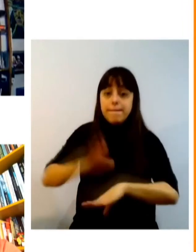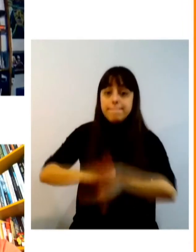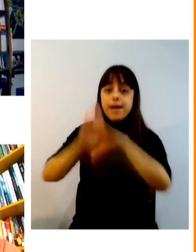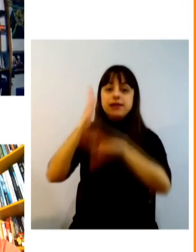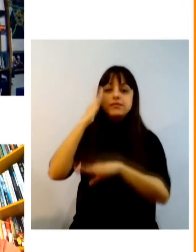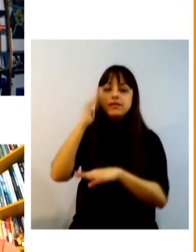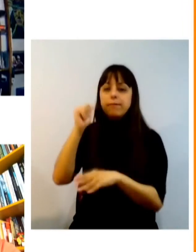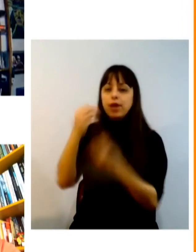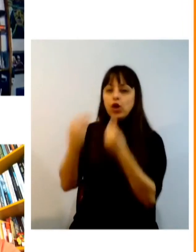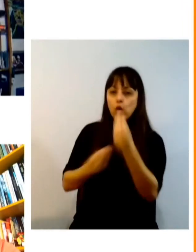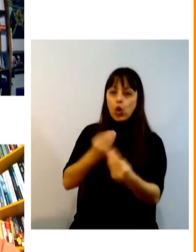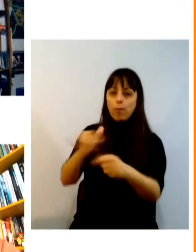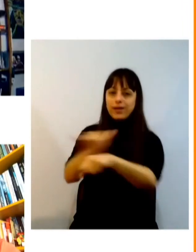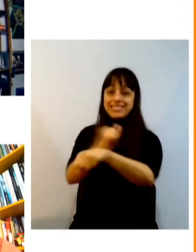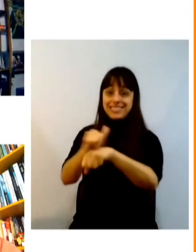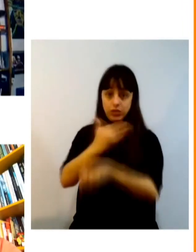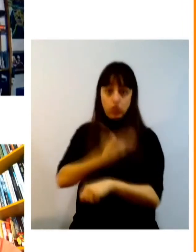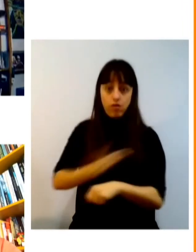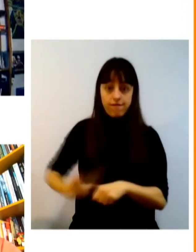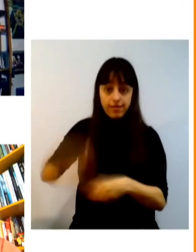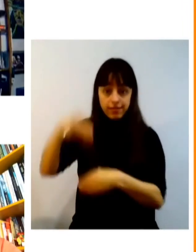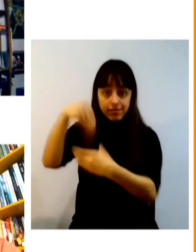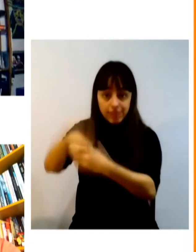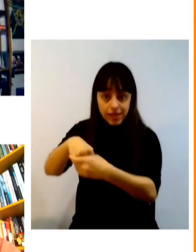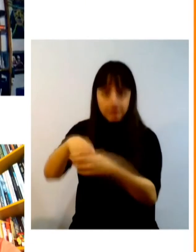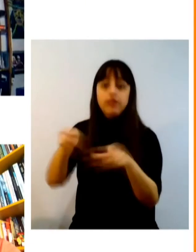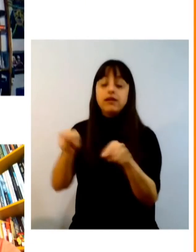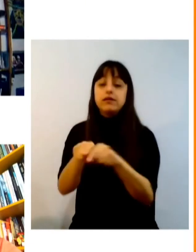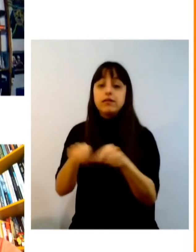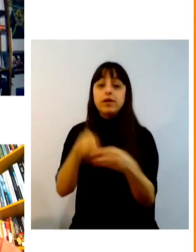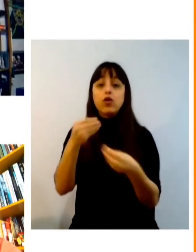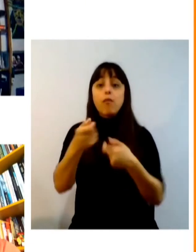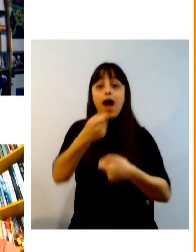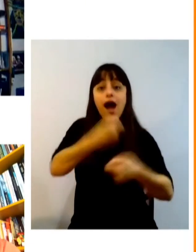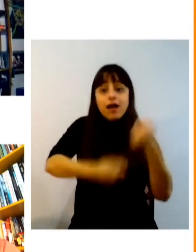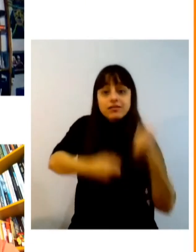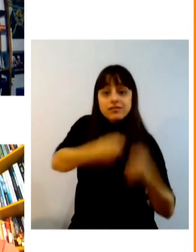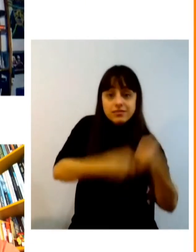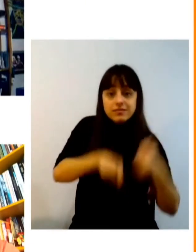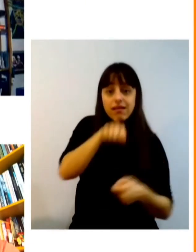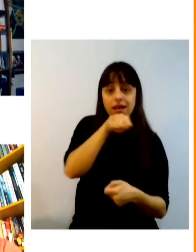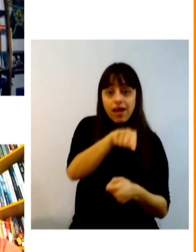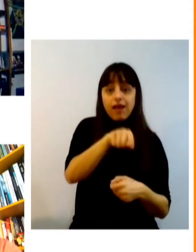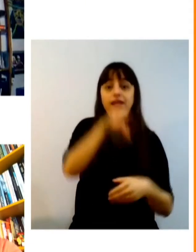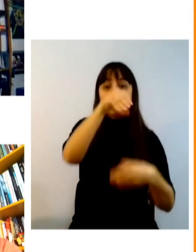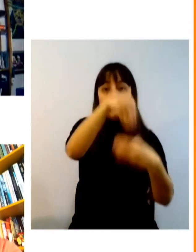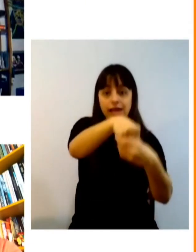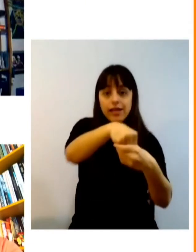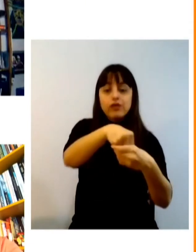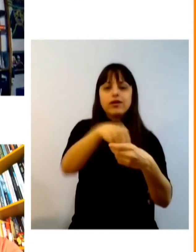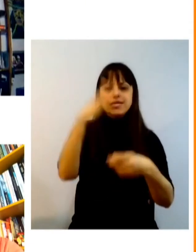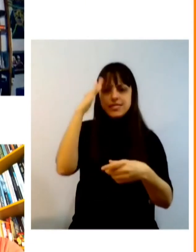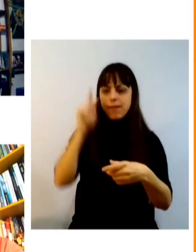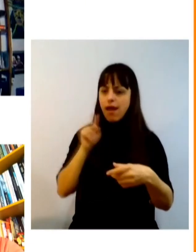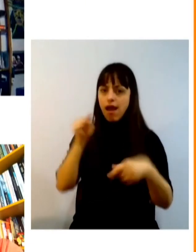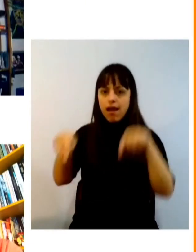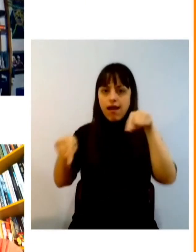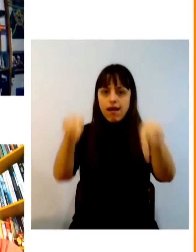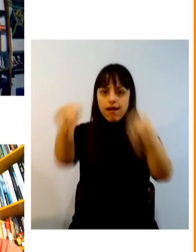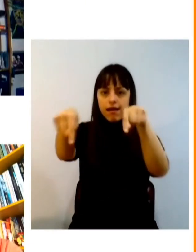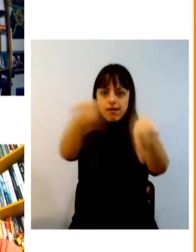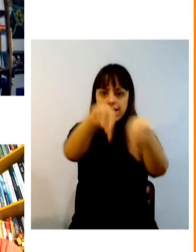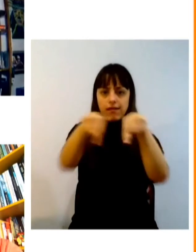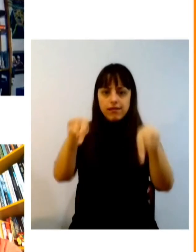que estejam a partir da tecnocracia do governo que estejam no executivo e em diferentes